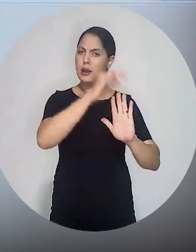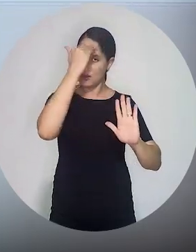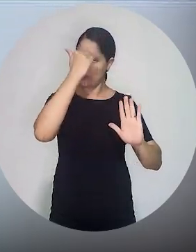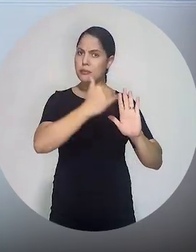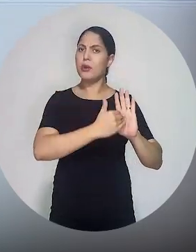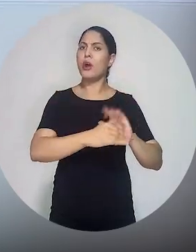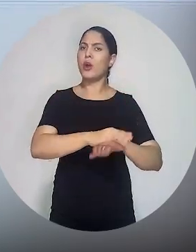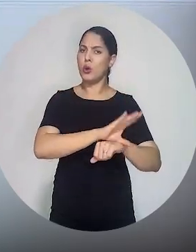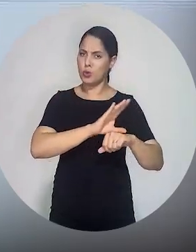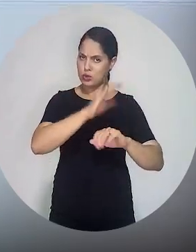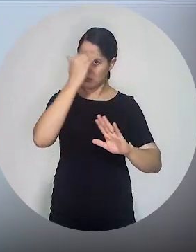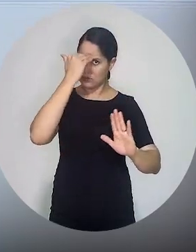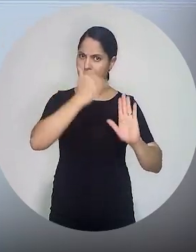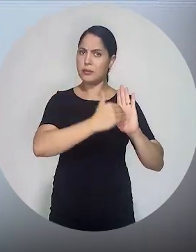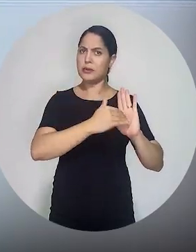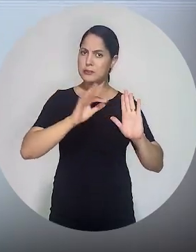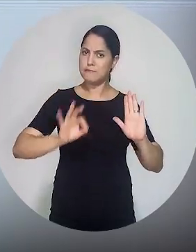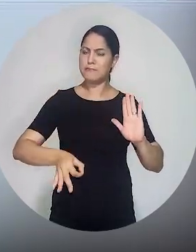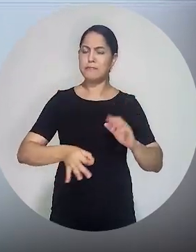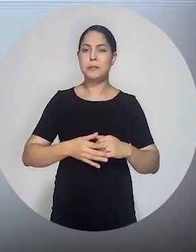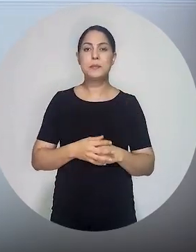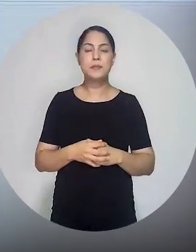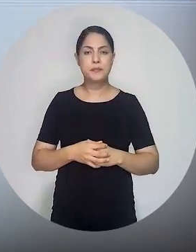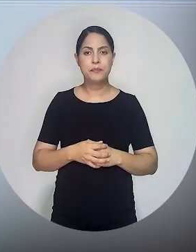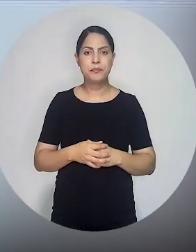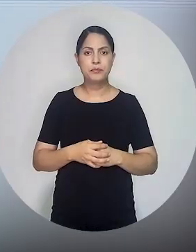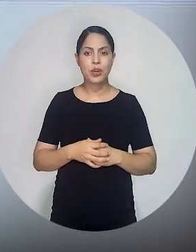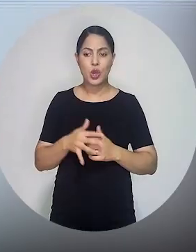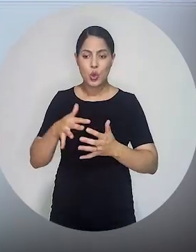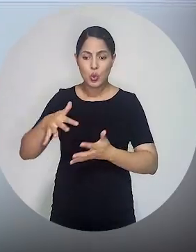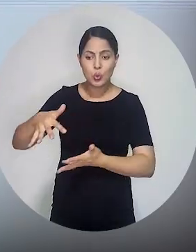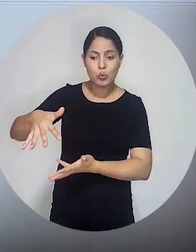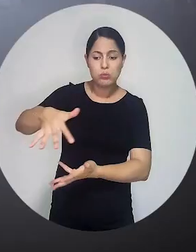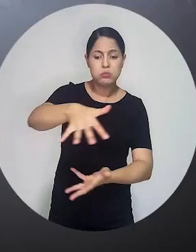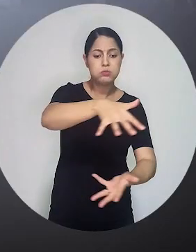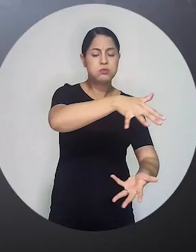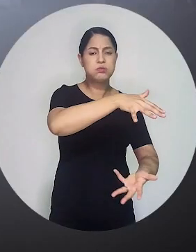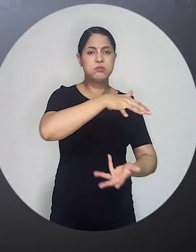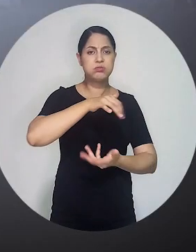e fiscalizar a obediência às leis e à Constituição.